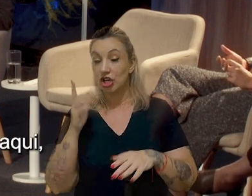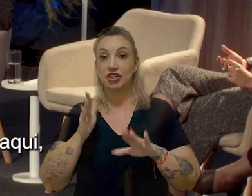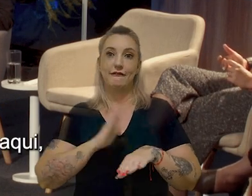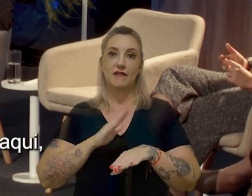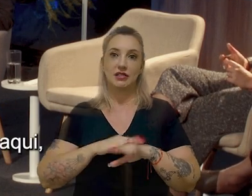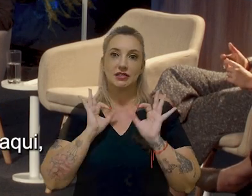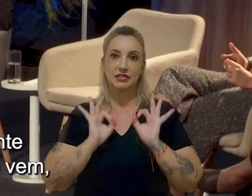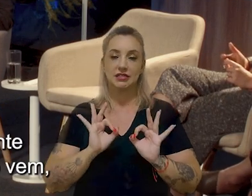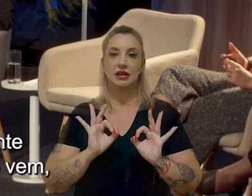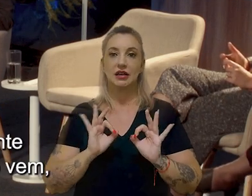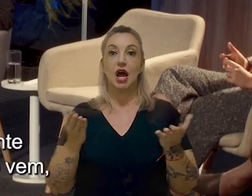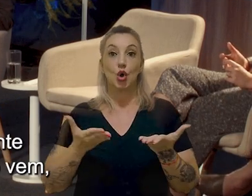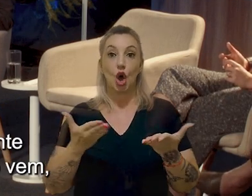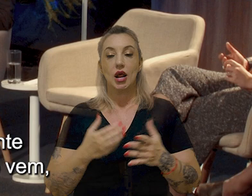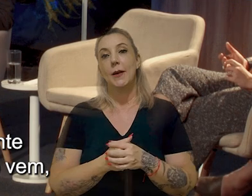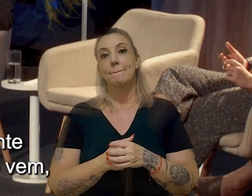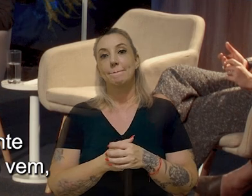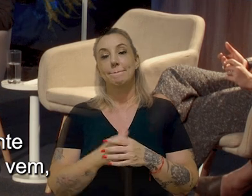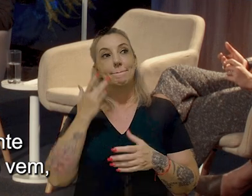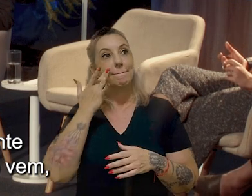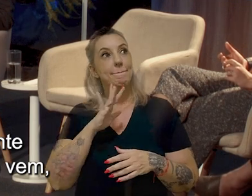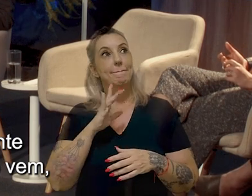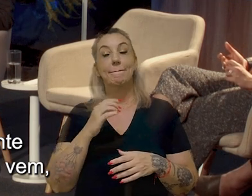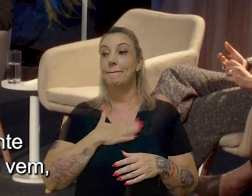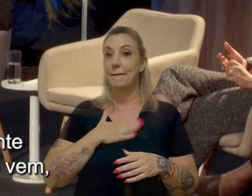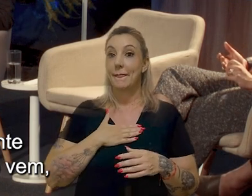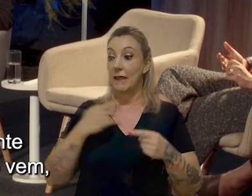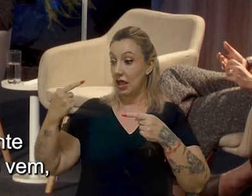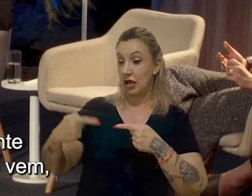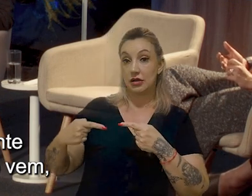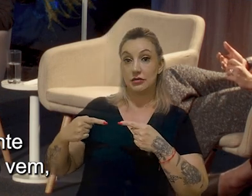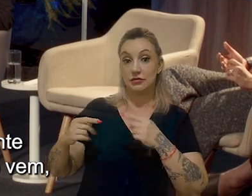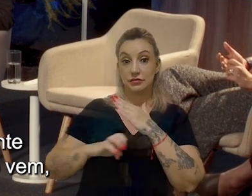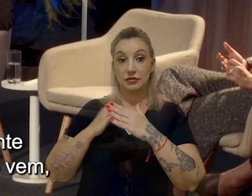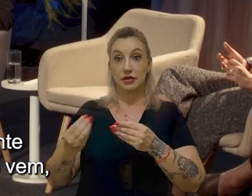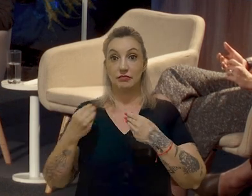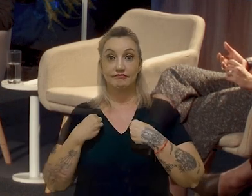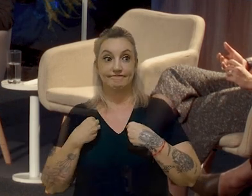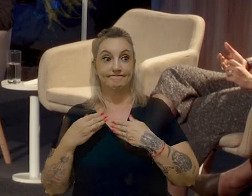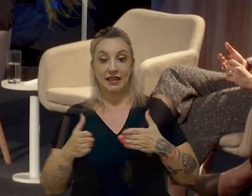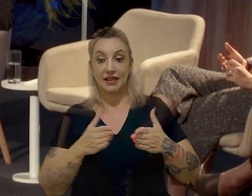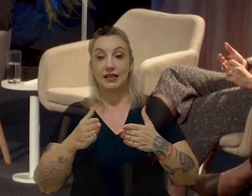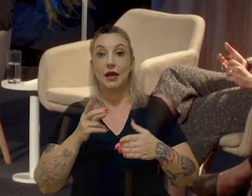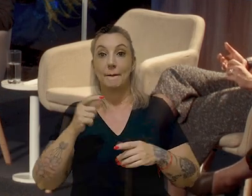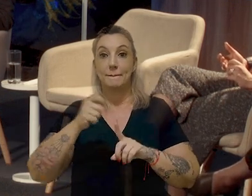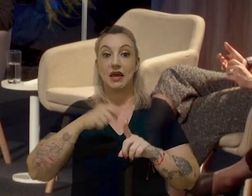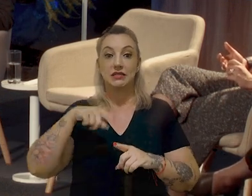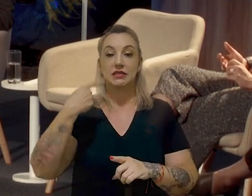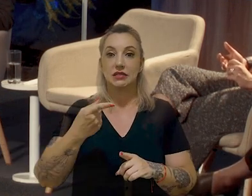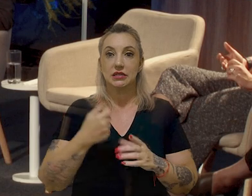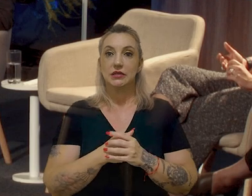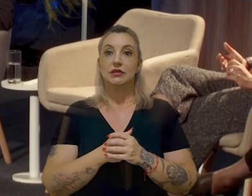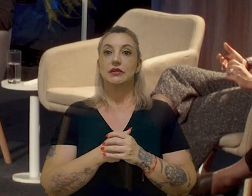todos nós aqui, fazendo esse dever de casa agora. Eu não sei se o meu concorrente, que vai me dar numa estrada no mês que vem, que tem